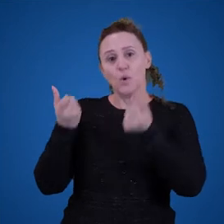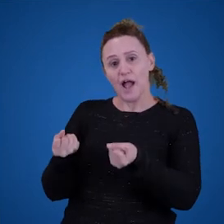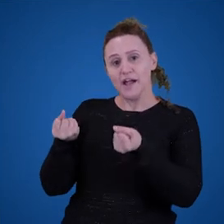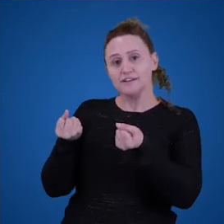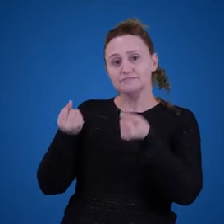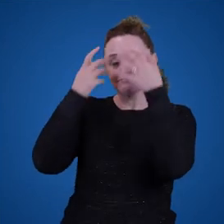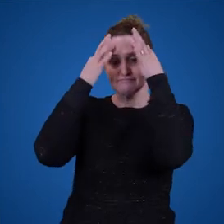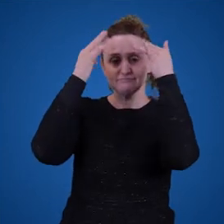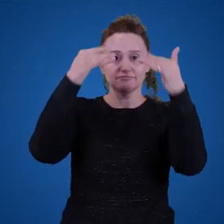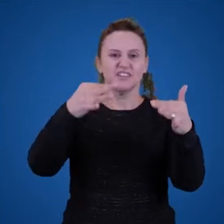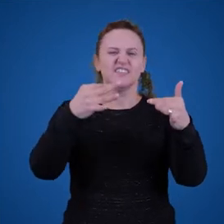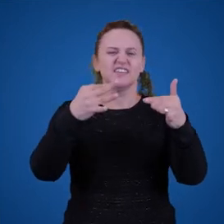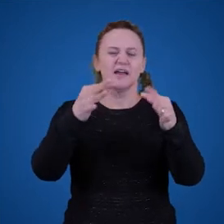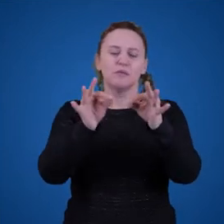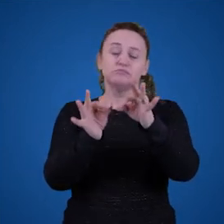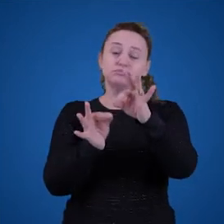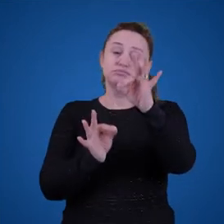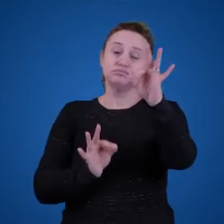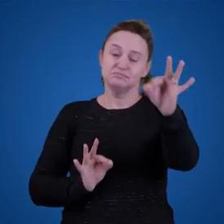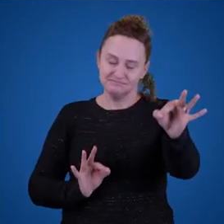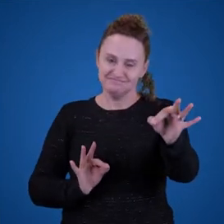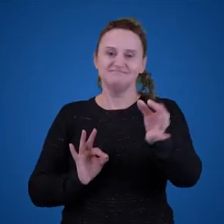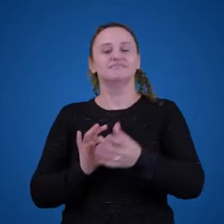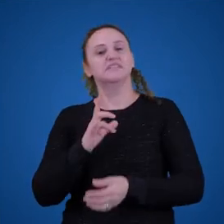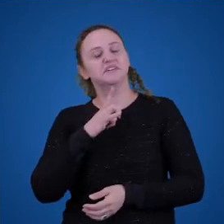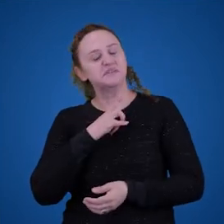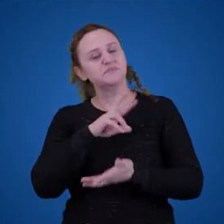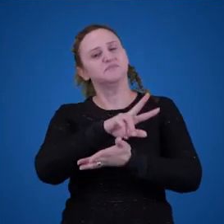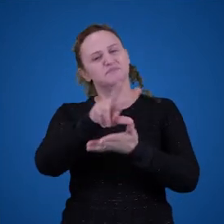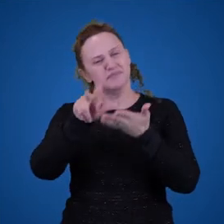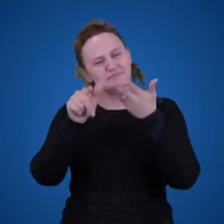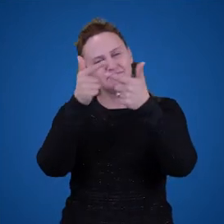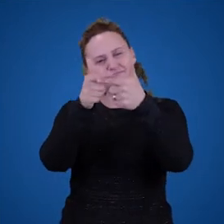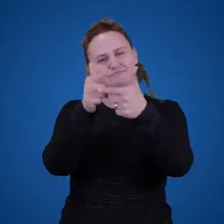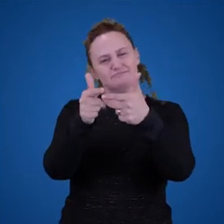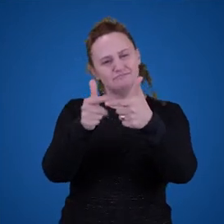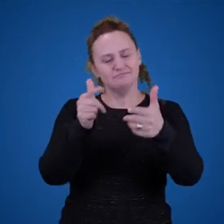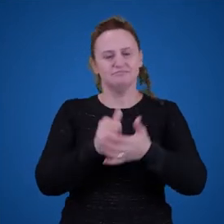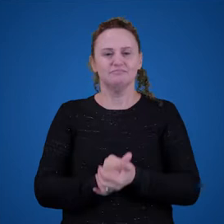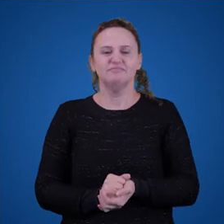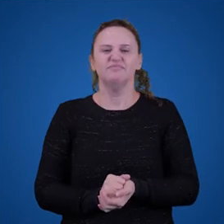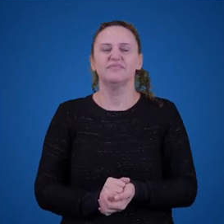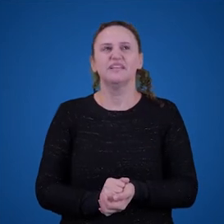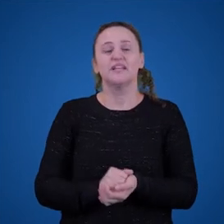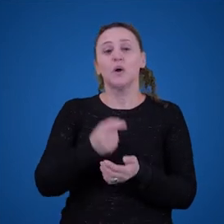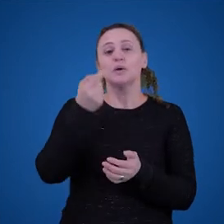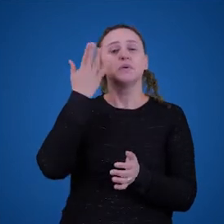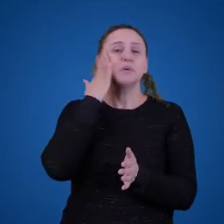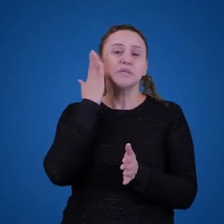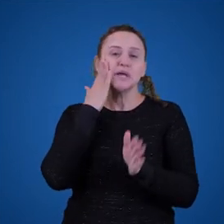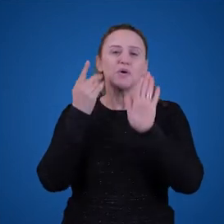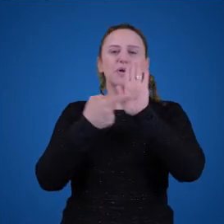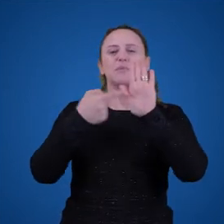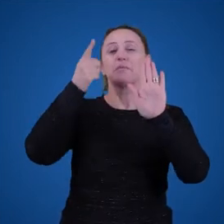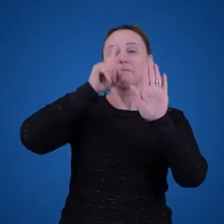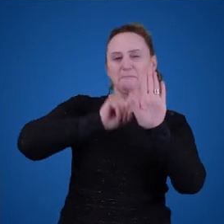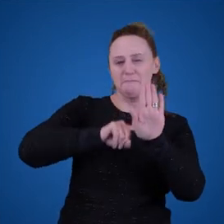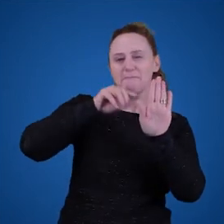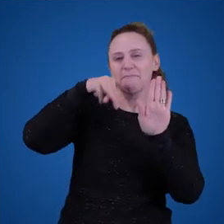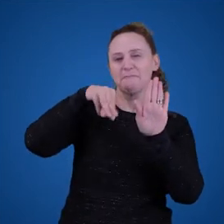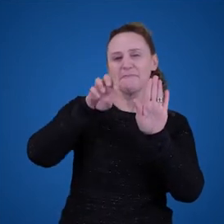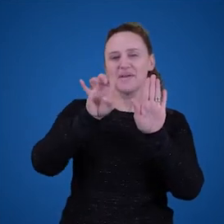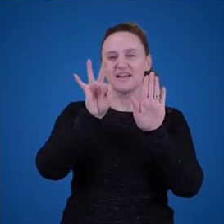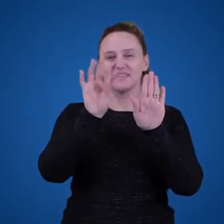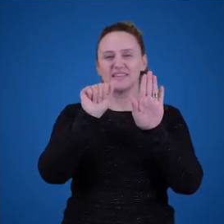extensa. E a gente trata de vários problemas. Então, nós queremos, por exemplo, saber o que é uma metáfora, o que é uma metáfora disso, o que é a linguagem